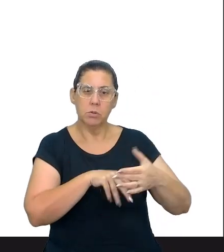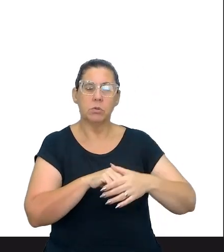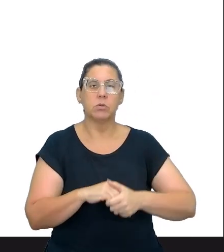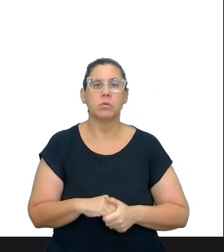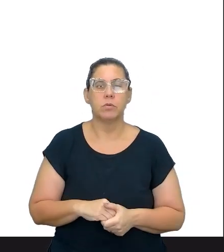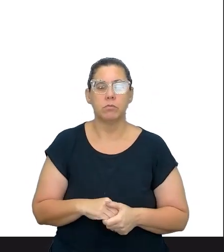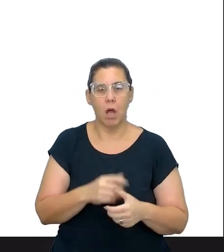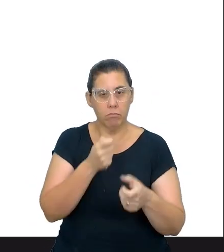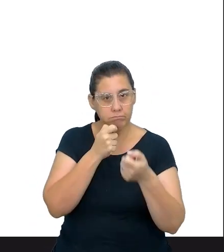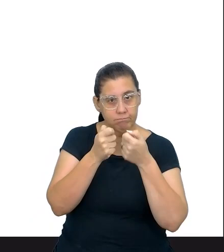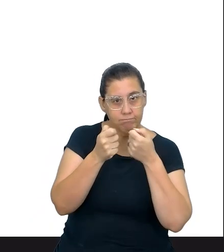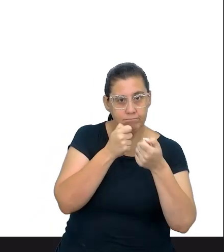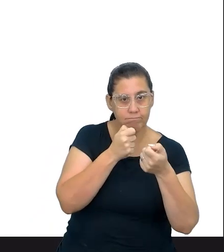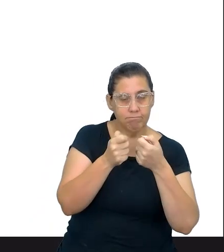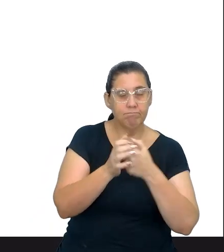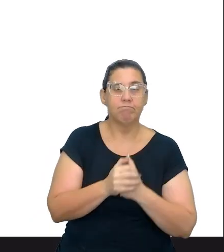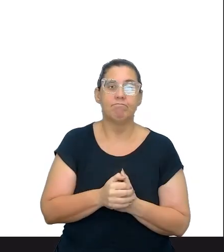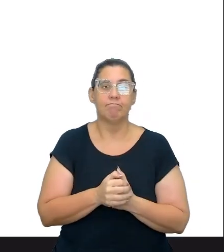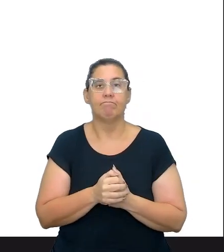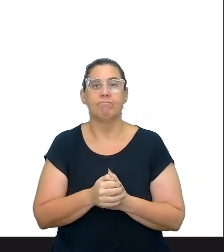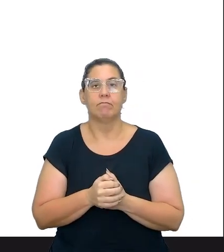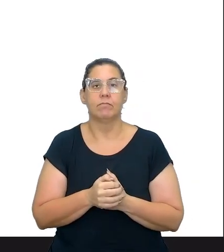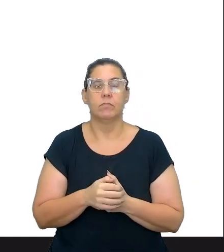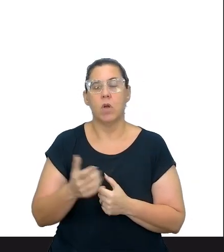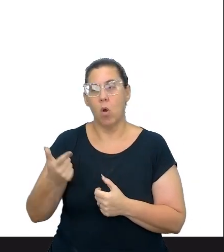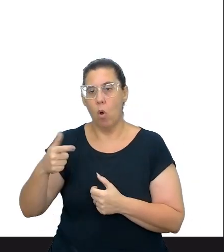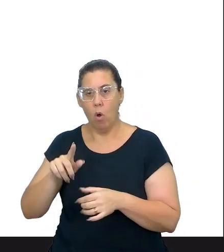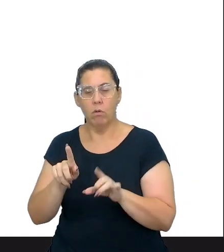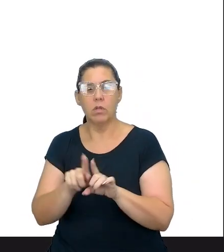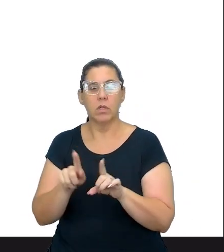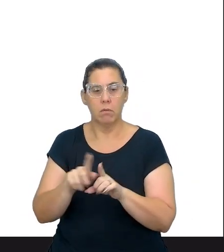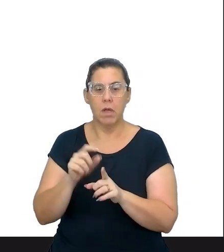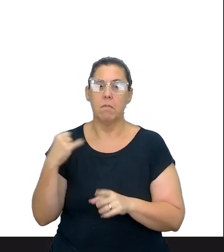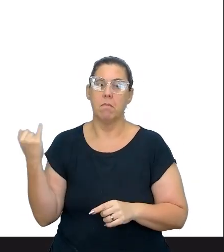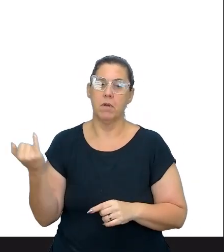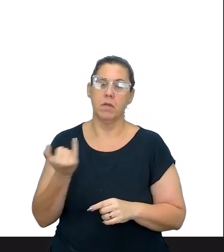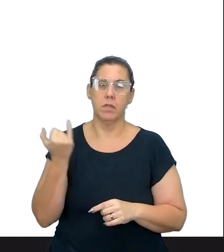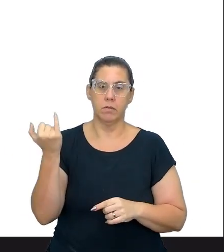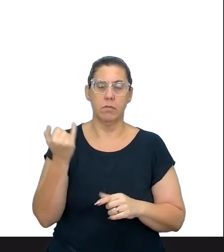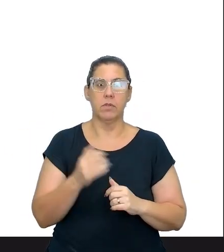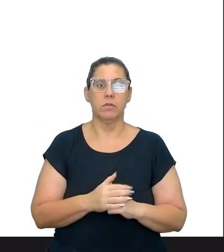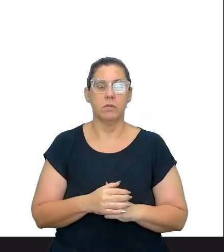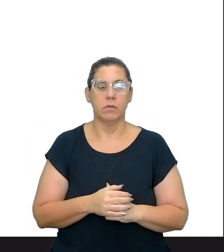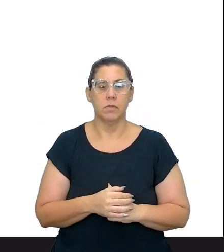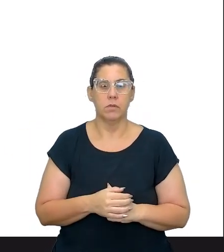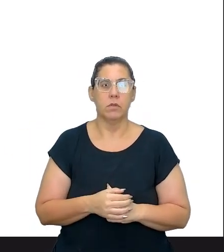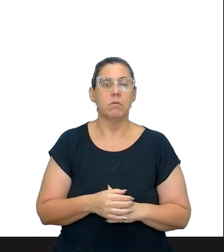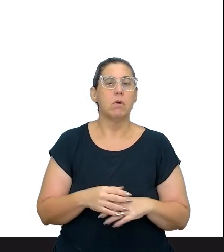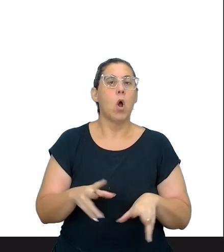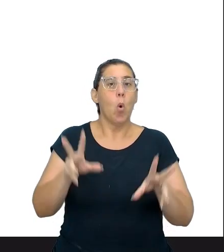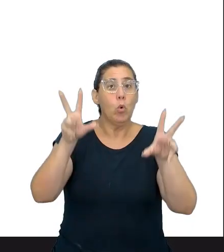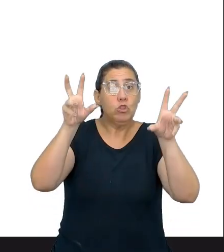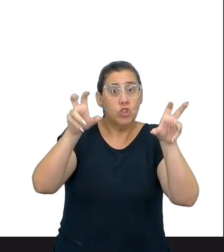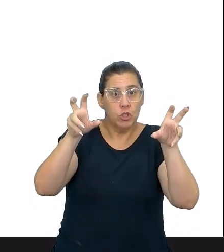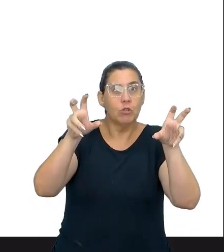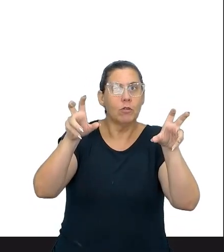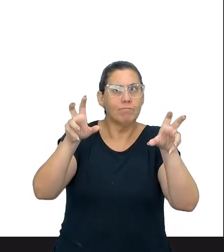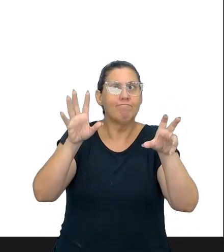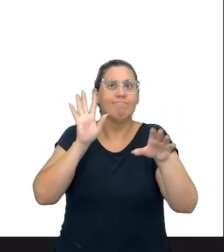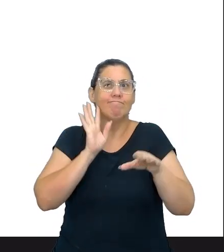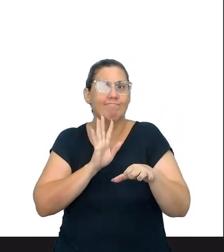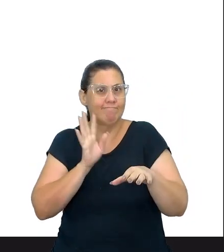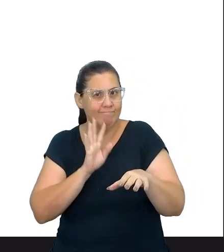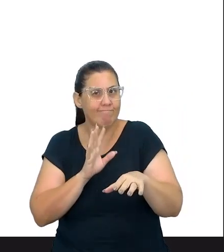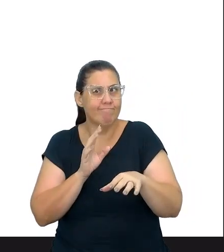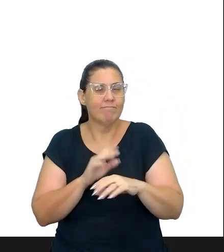Através da entrevista, enfim. Outra coisa também que o professor vai dar a dica, crie um título criativo, né? Não vai